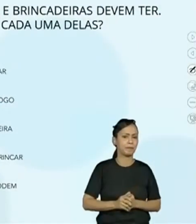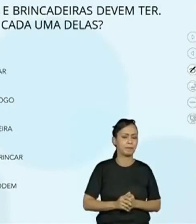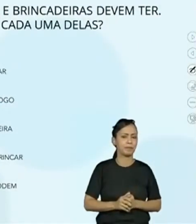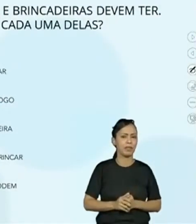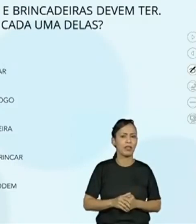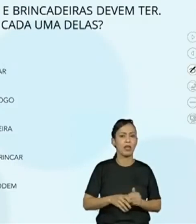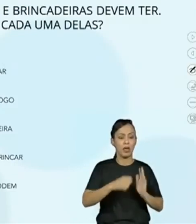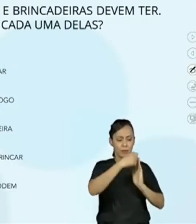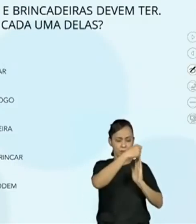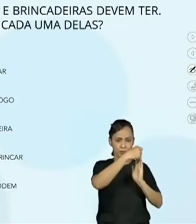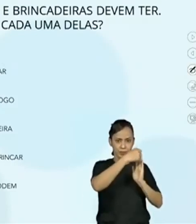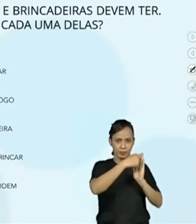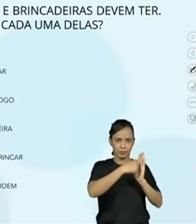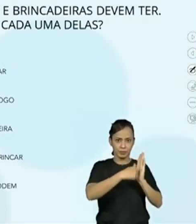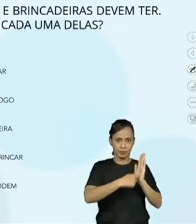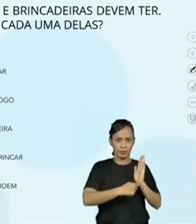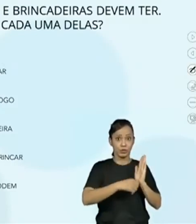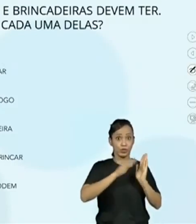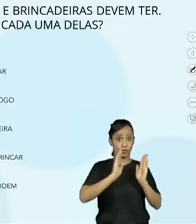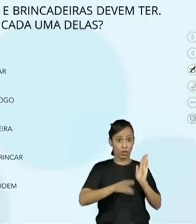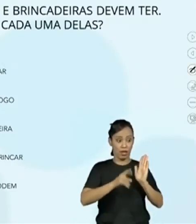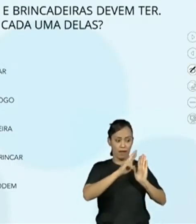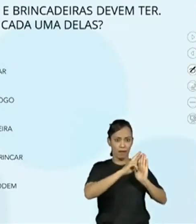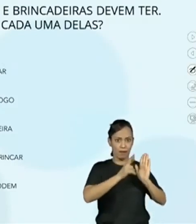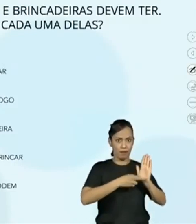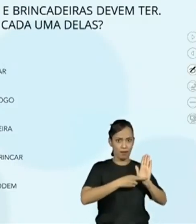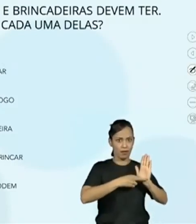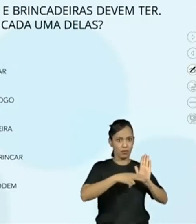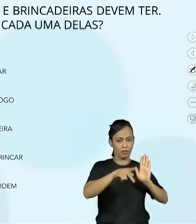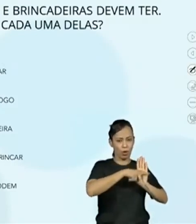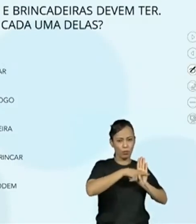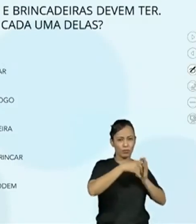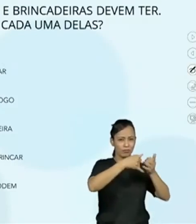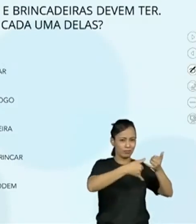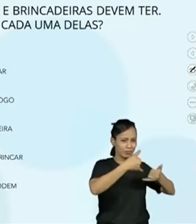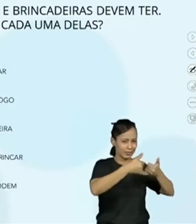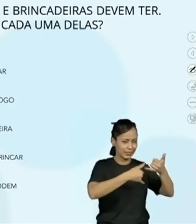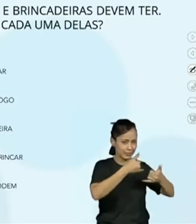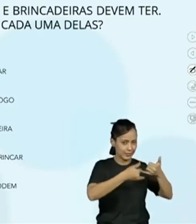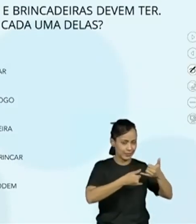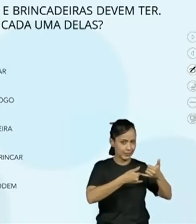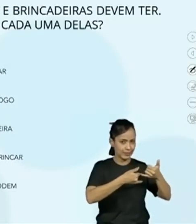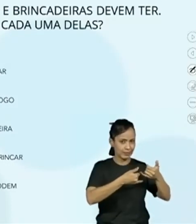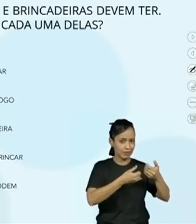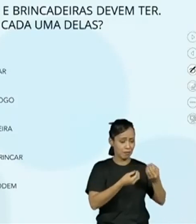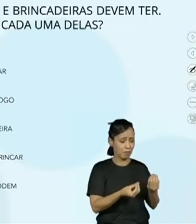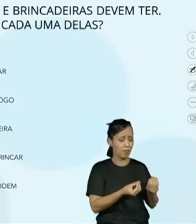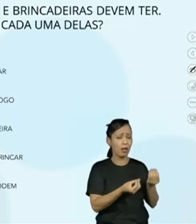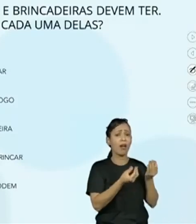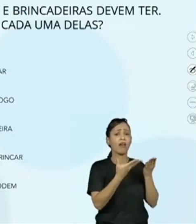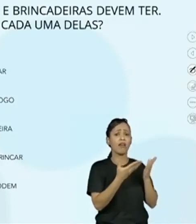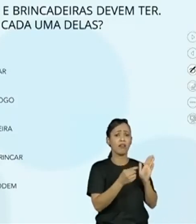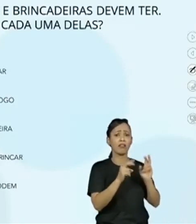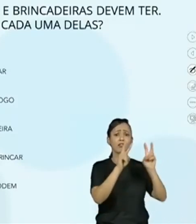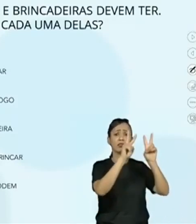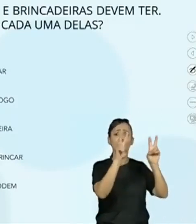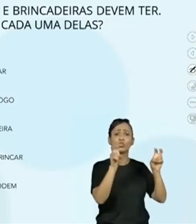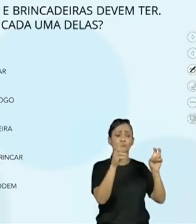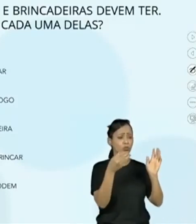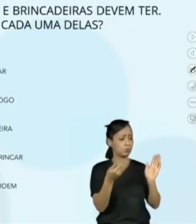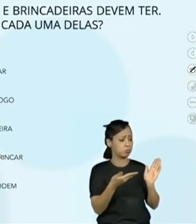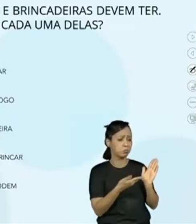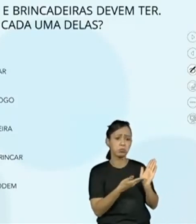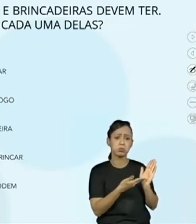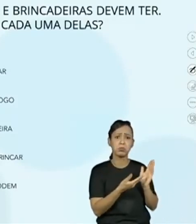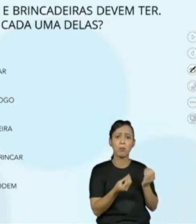um texto, né, descobre regras de brincadeira, para que que serve o título, a parte